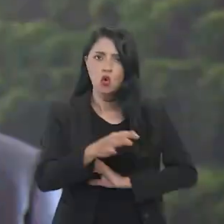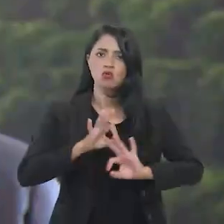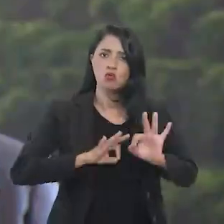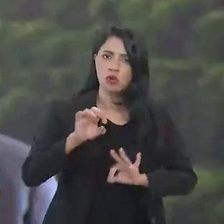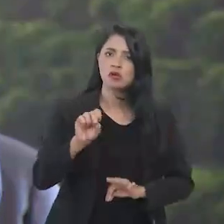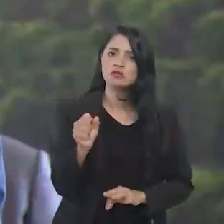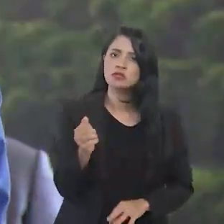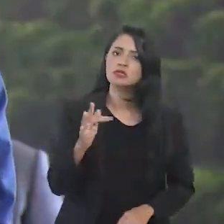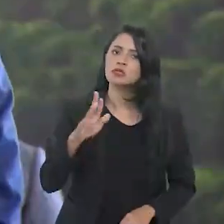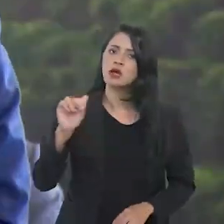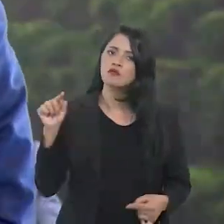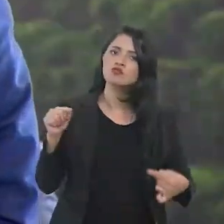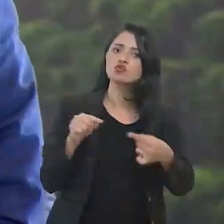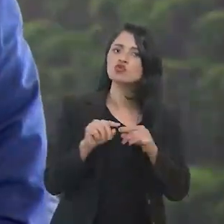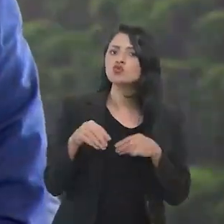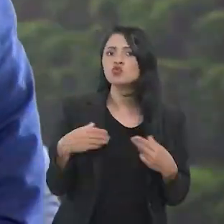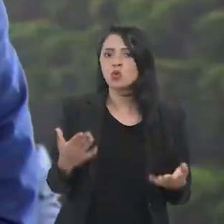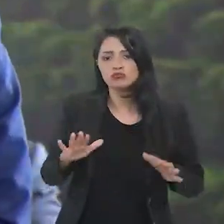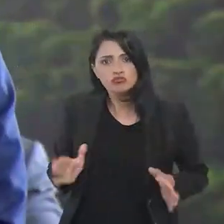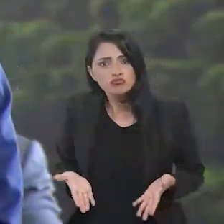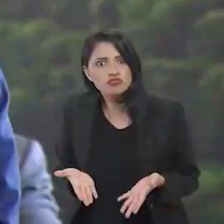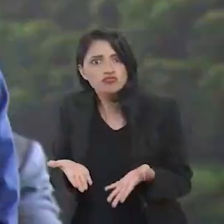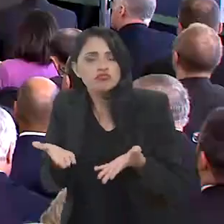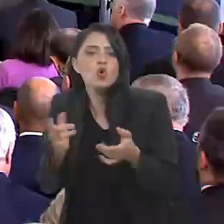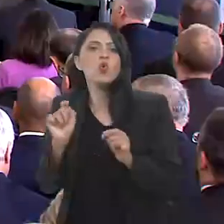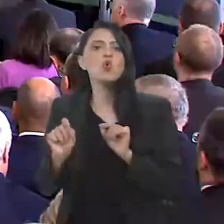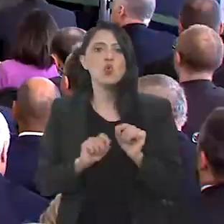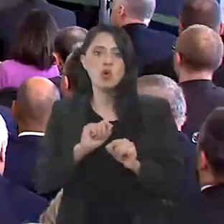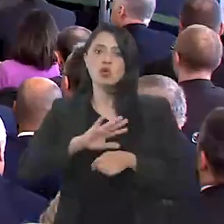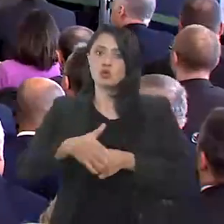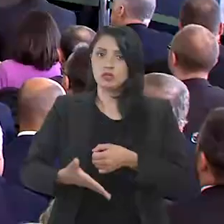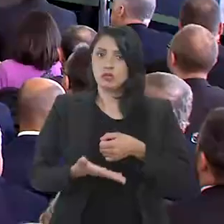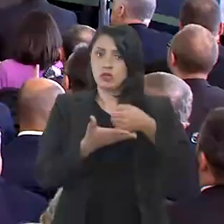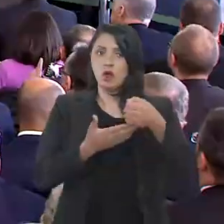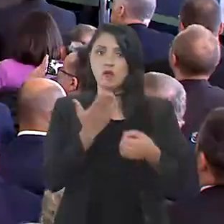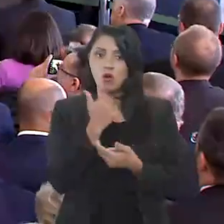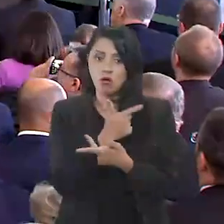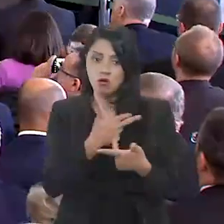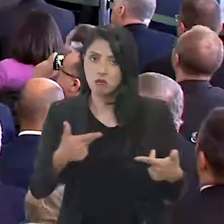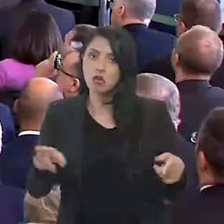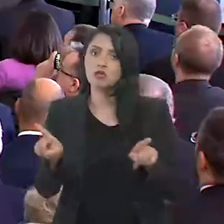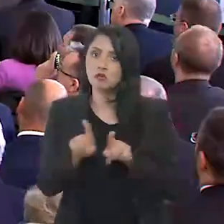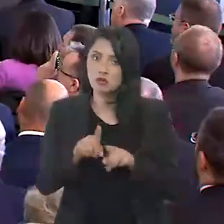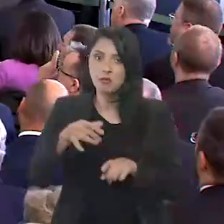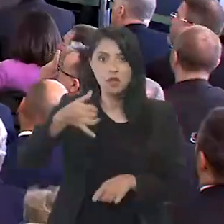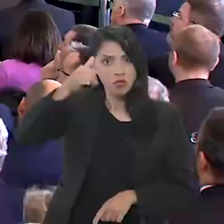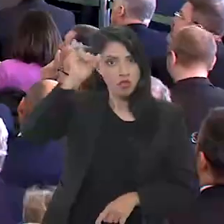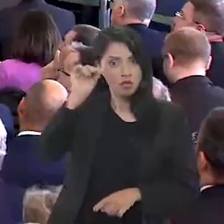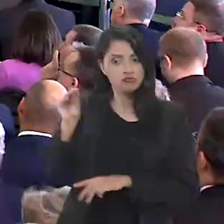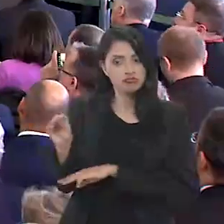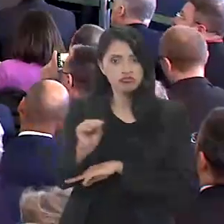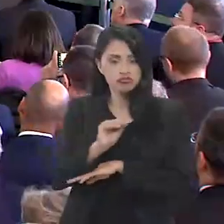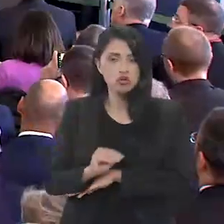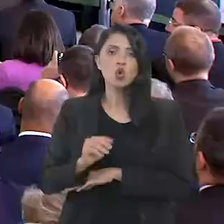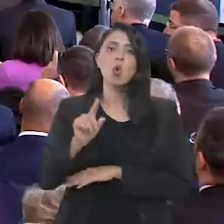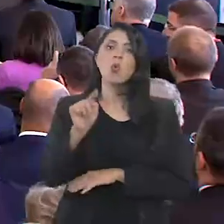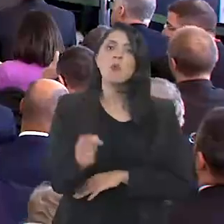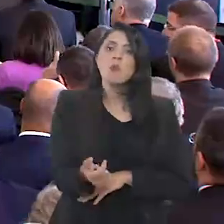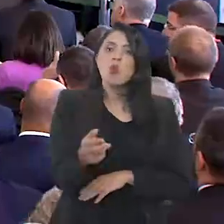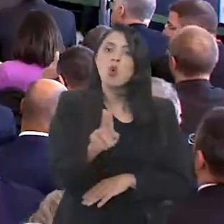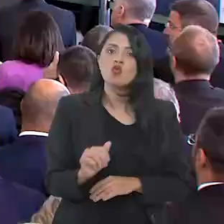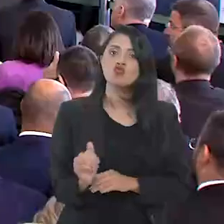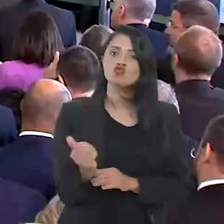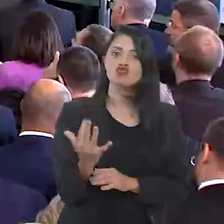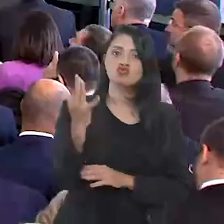e Pecuária, o novo Plano Safra tem como objetivo estimular a produção sustentável de alimentos e a agropecuária